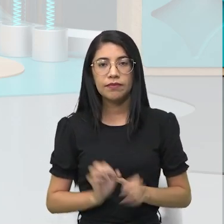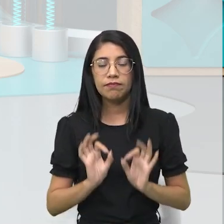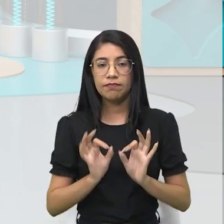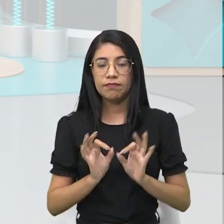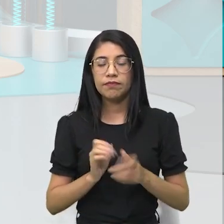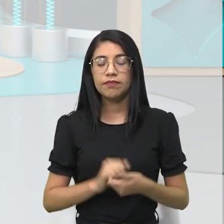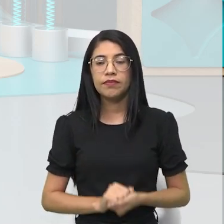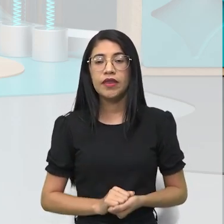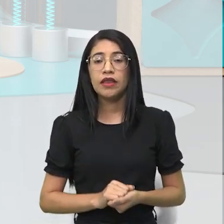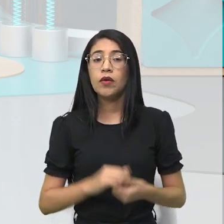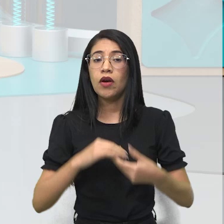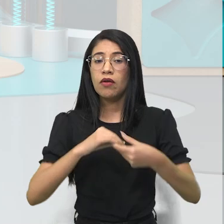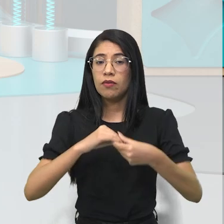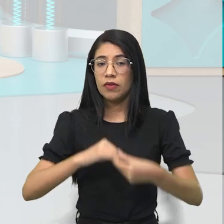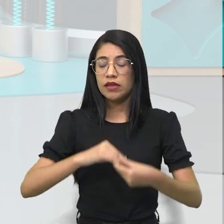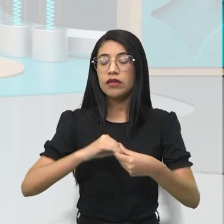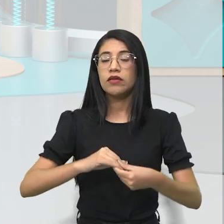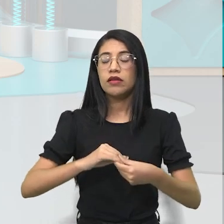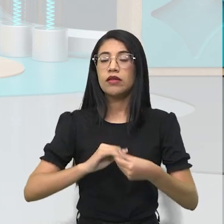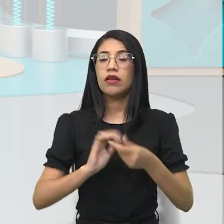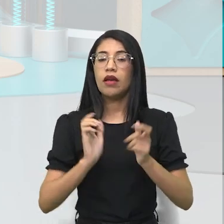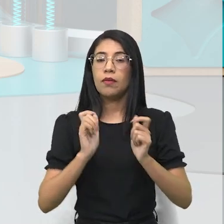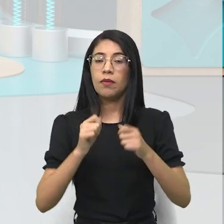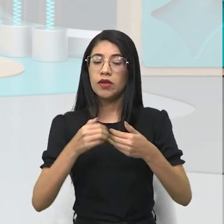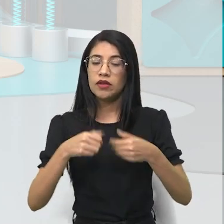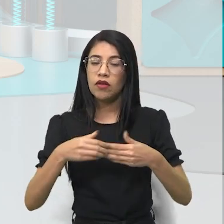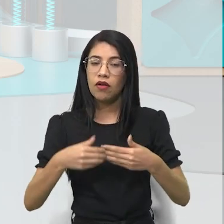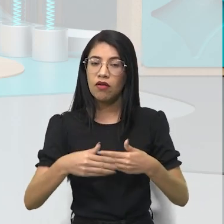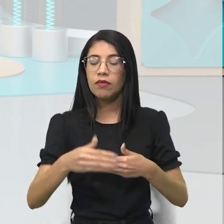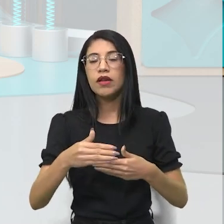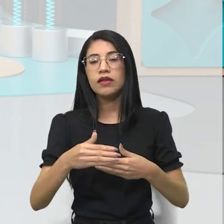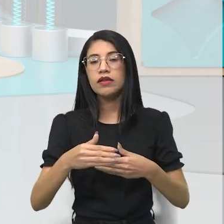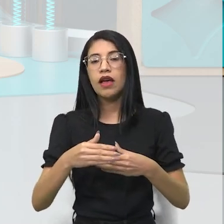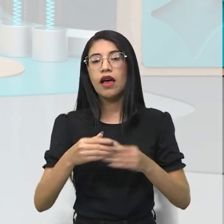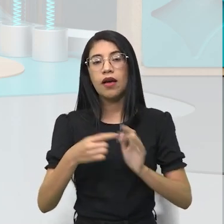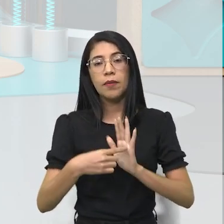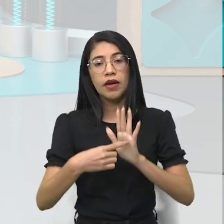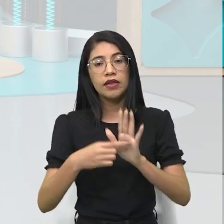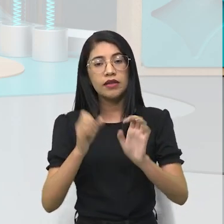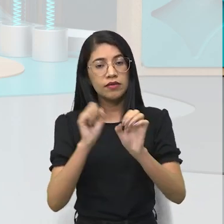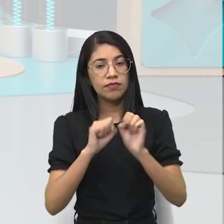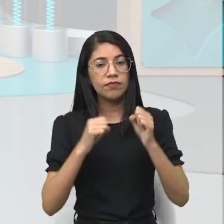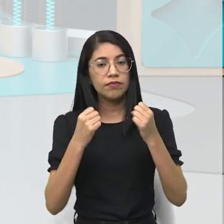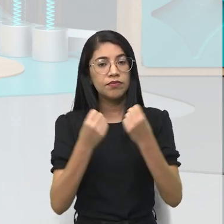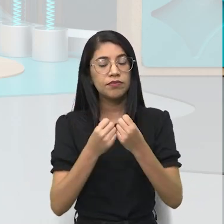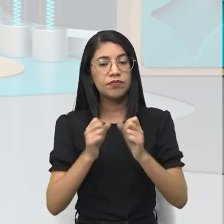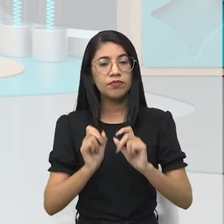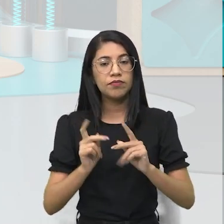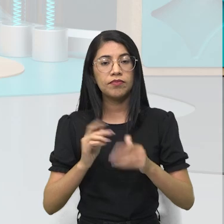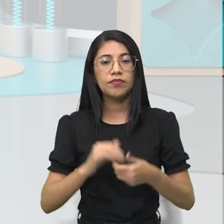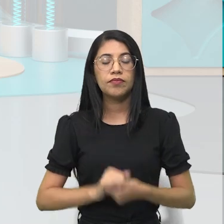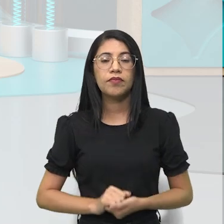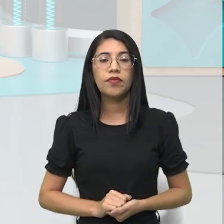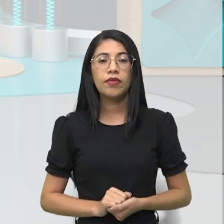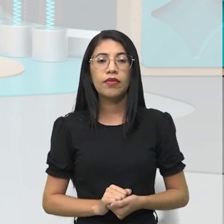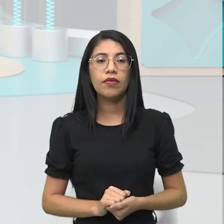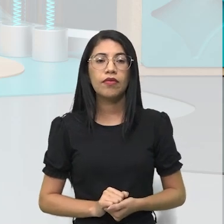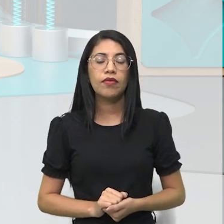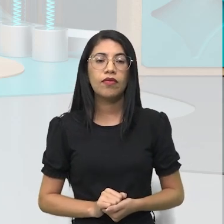certo, pessoal, isso é uma saudação, aí, então, para nós iniciarmos, né, a nossa fala no seminário, vamos continuar,